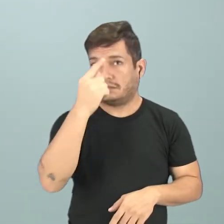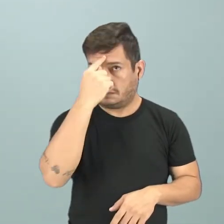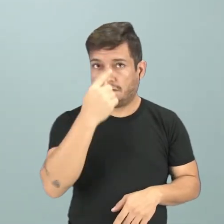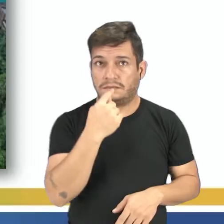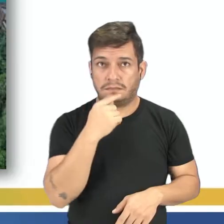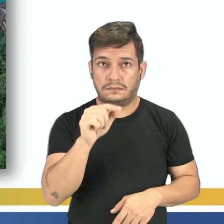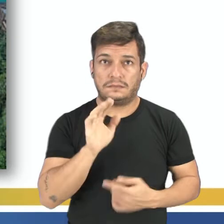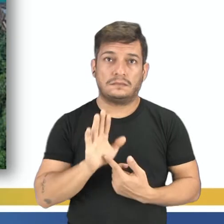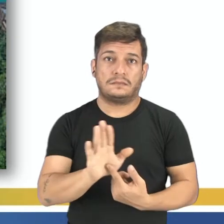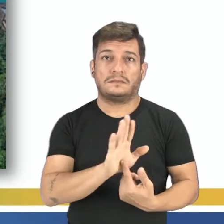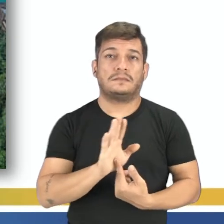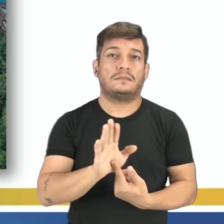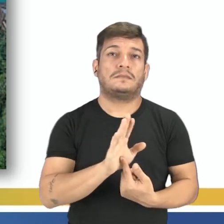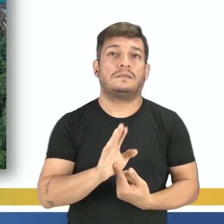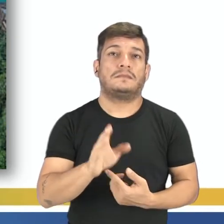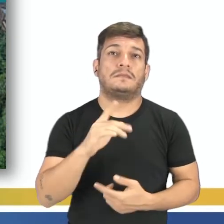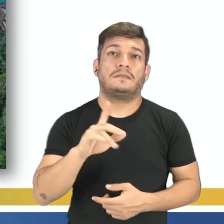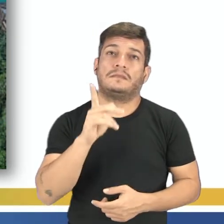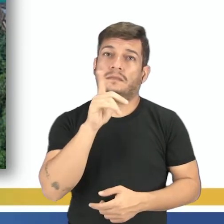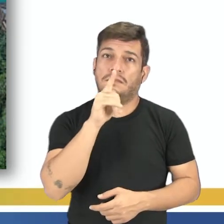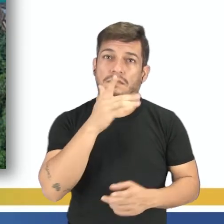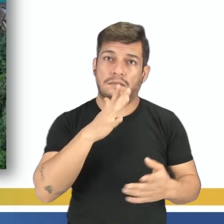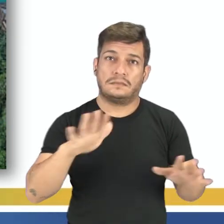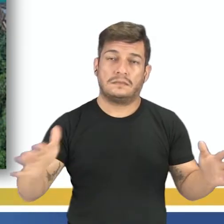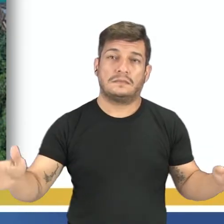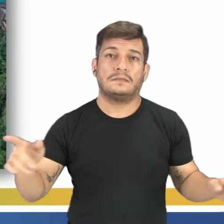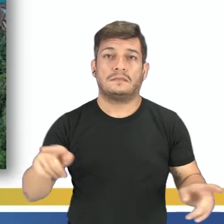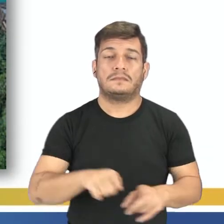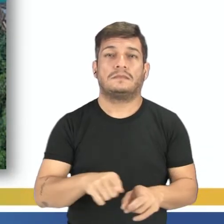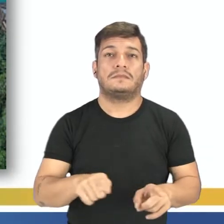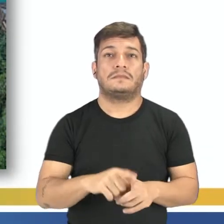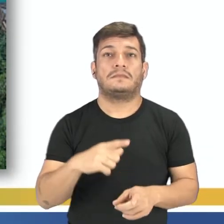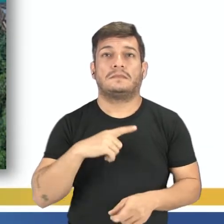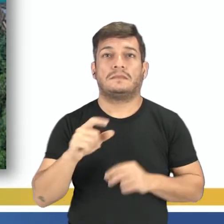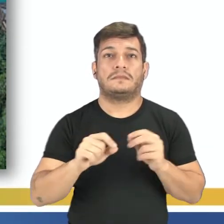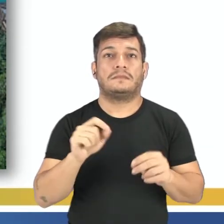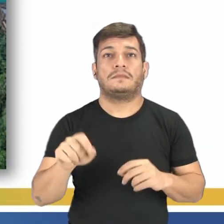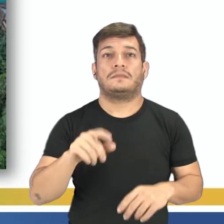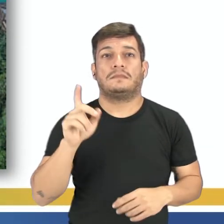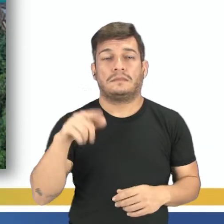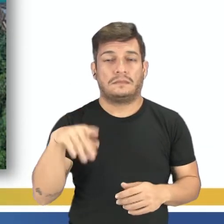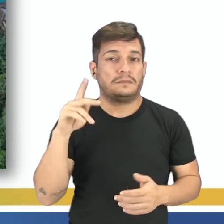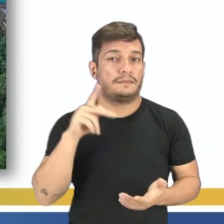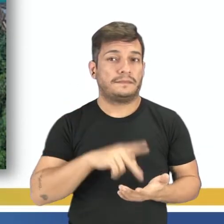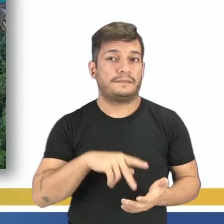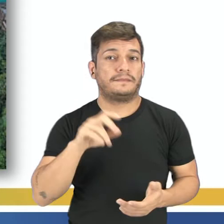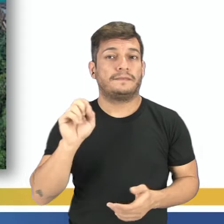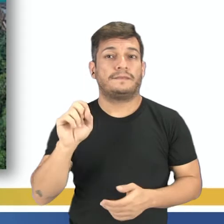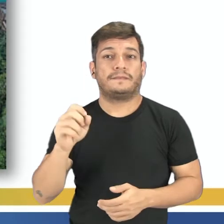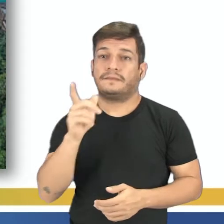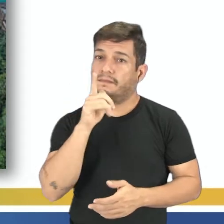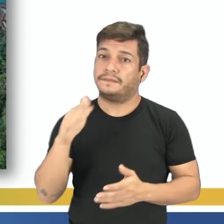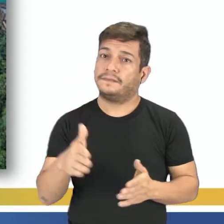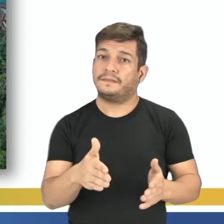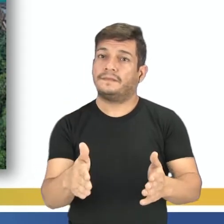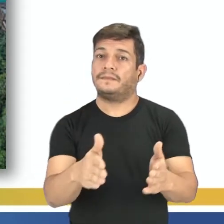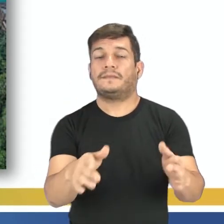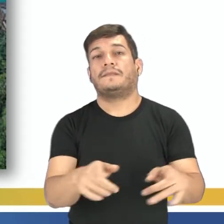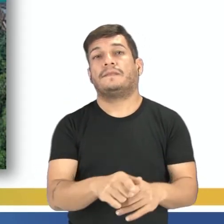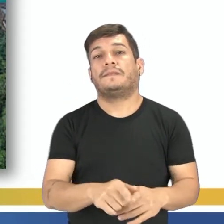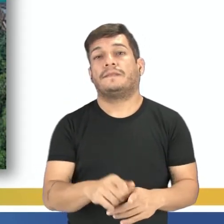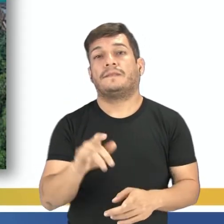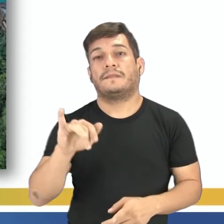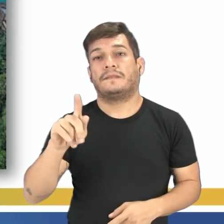imagem que mostra a água do mar, mas que também é a mesma realidade da água de rios e também